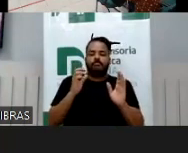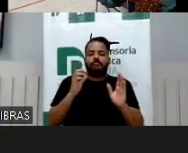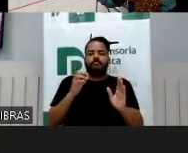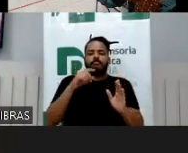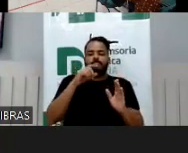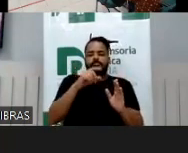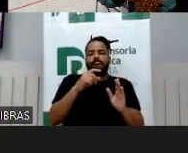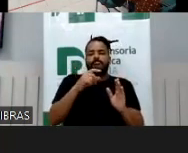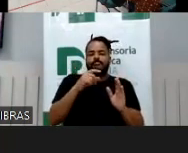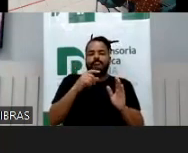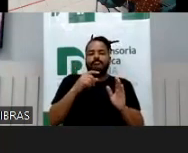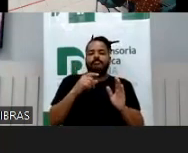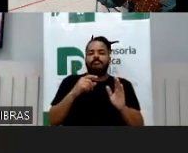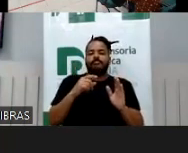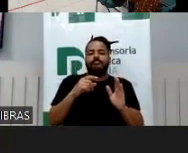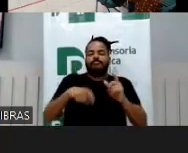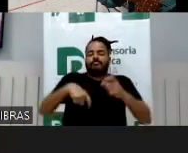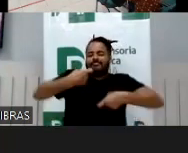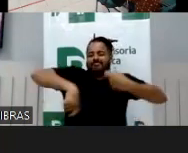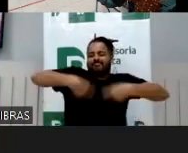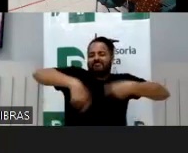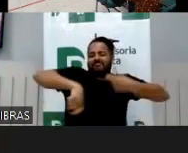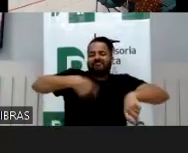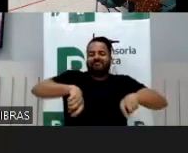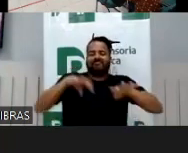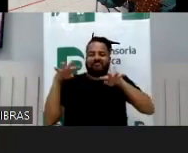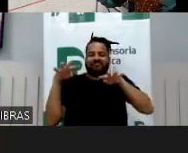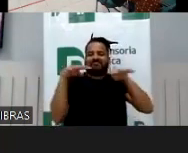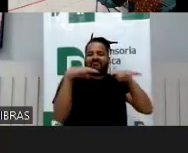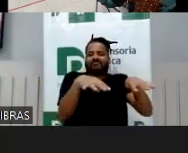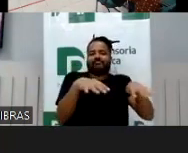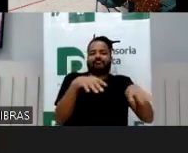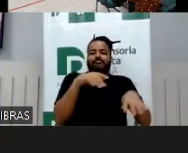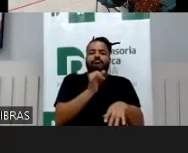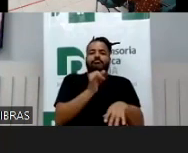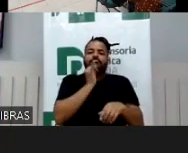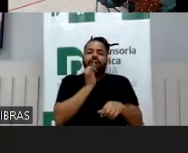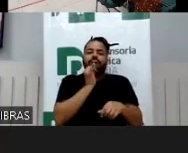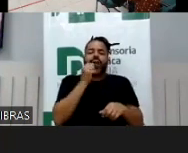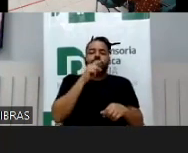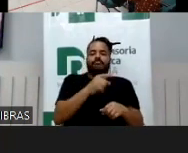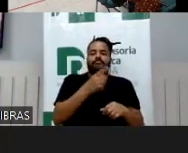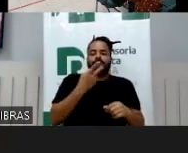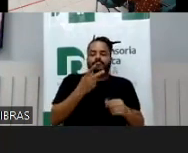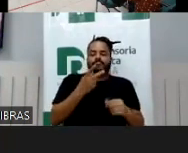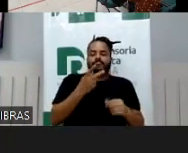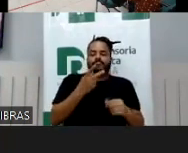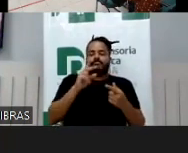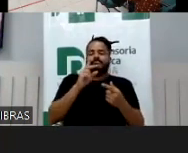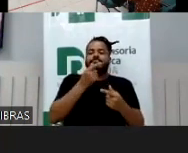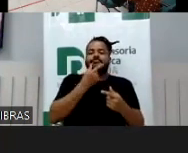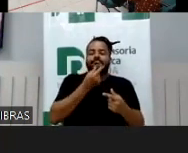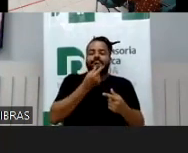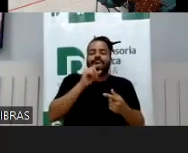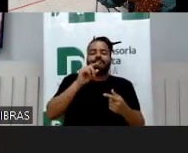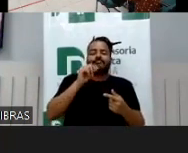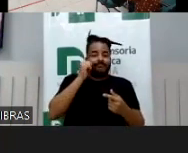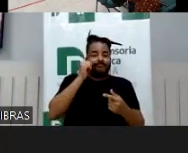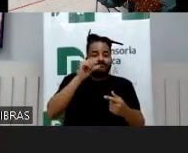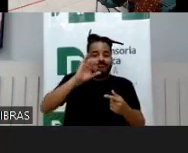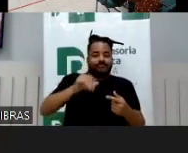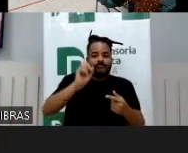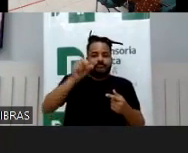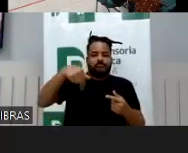da internet, né? A discussão sobre as minimices, por exemplo. Eu trago o caso da Joe Bennett, americana,